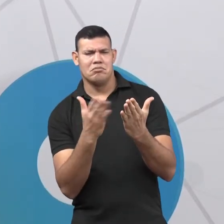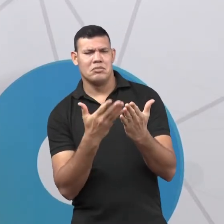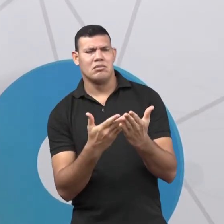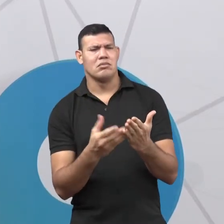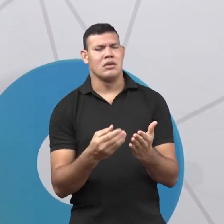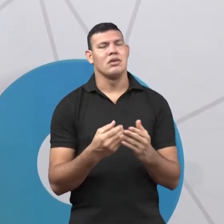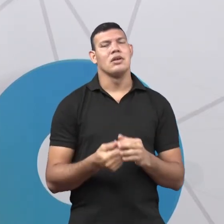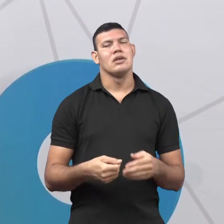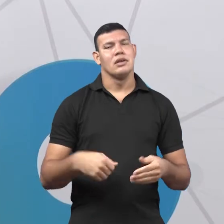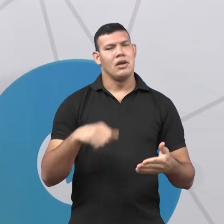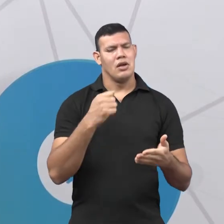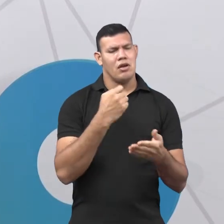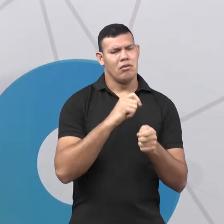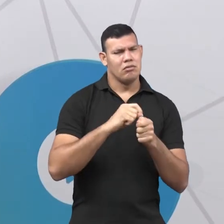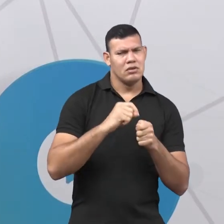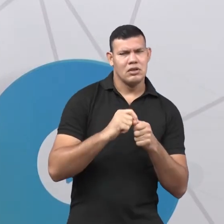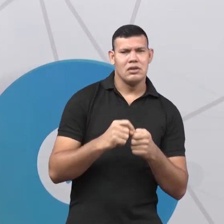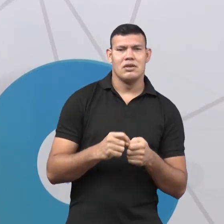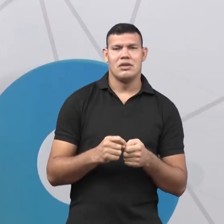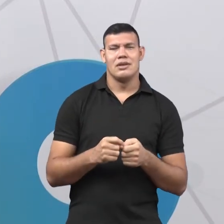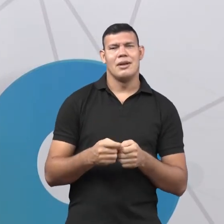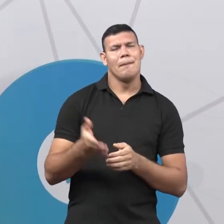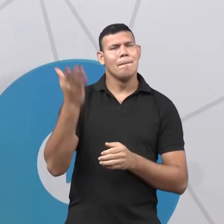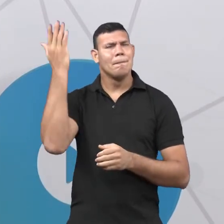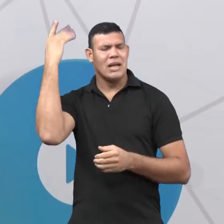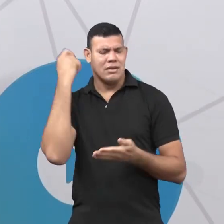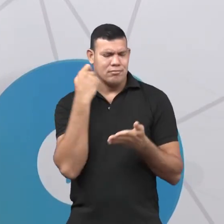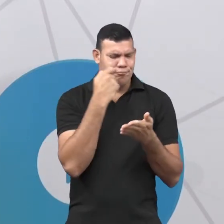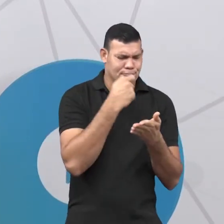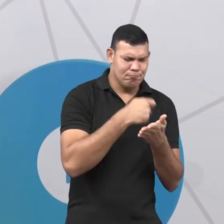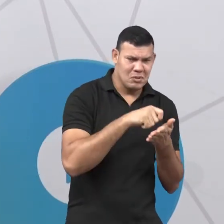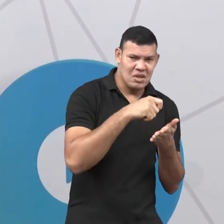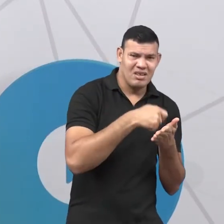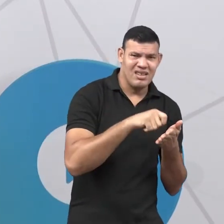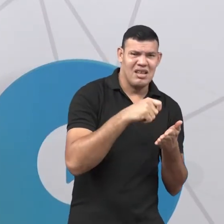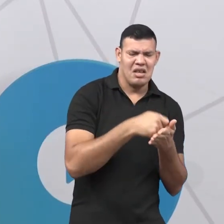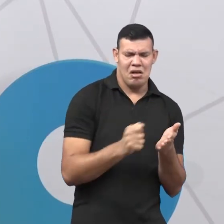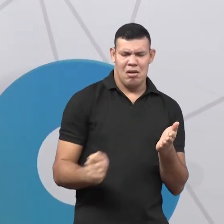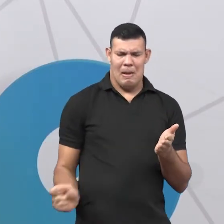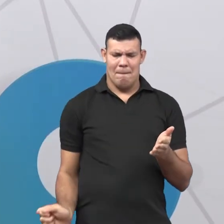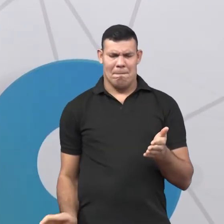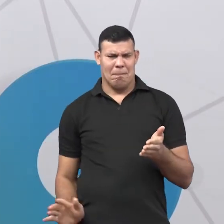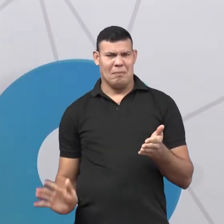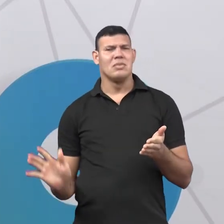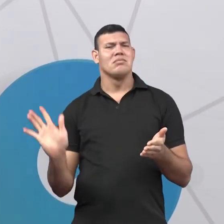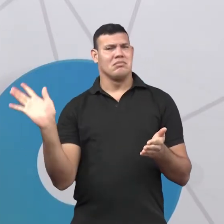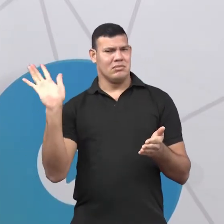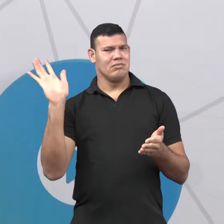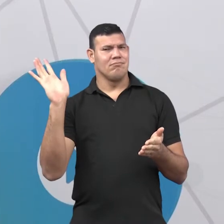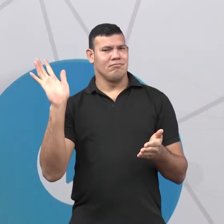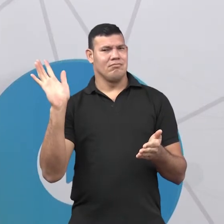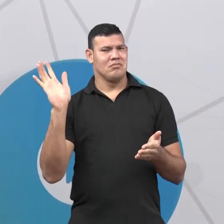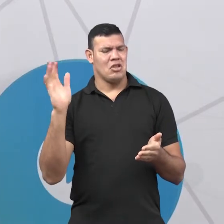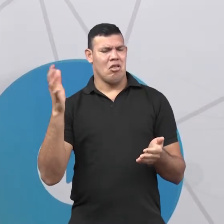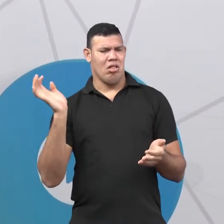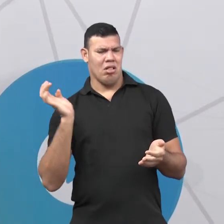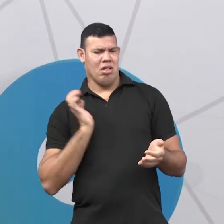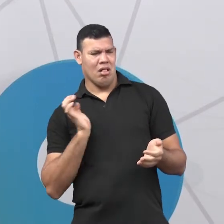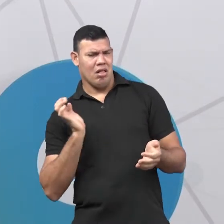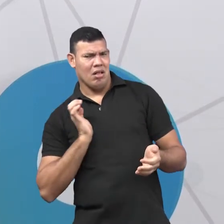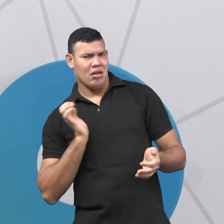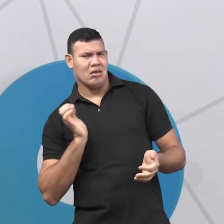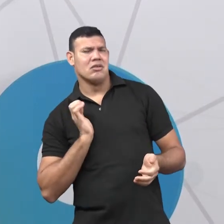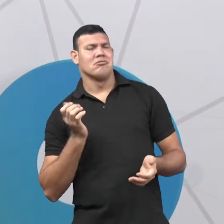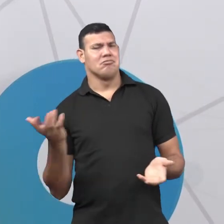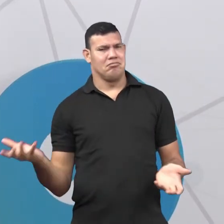já que antigamente tinham que ser escritos à mão. Então, os livros eram muito caros. Nem todo mundo podia comprar. Só tinham livros, as pessoas tinham muito